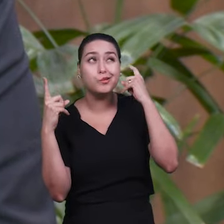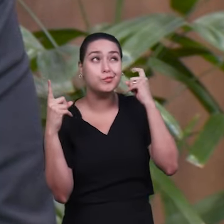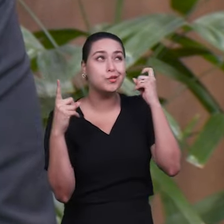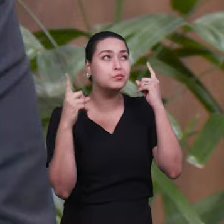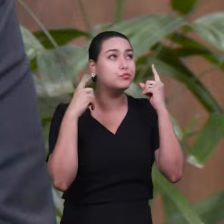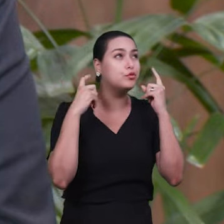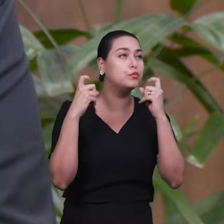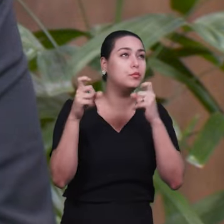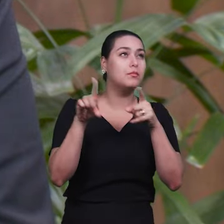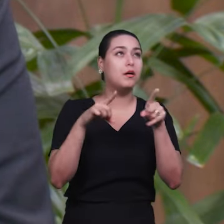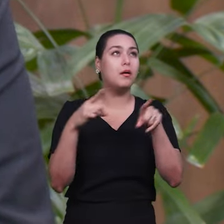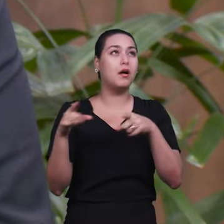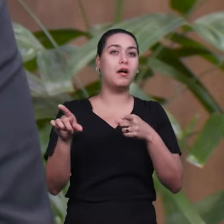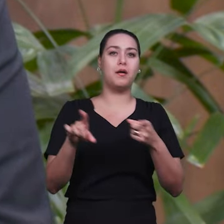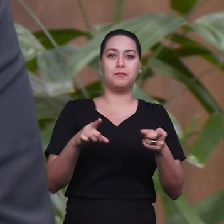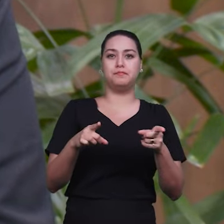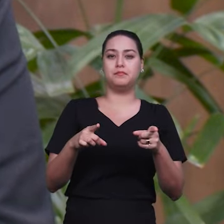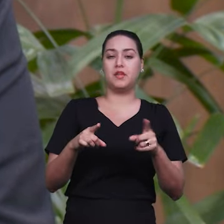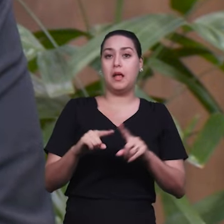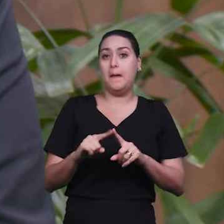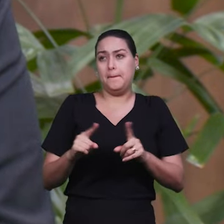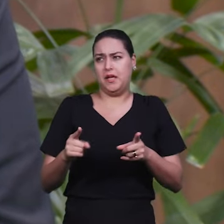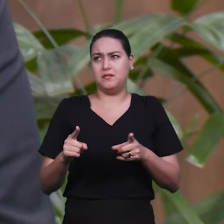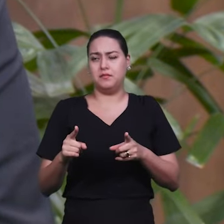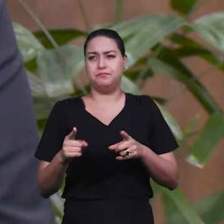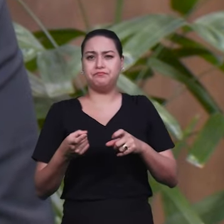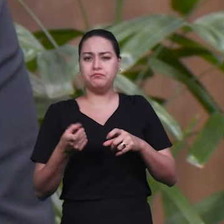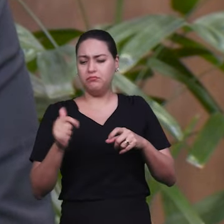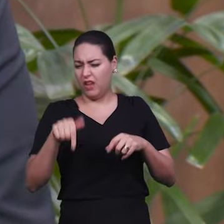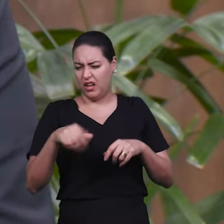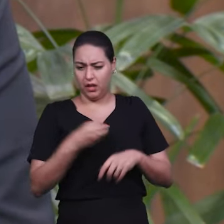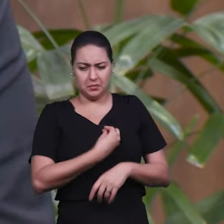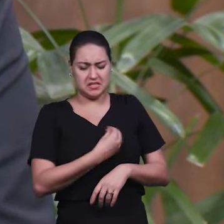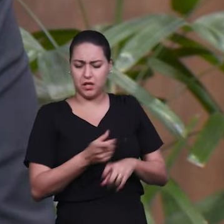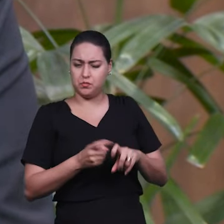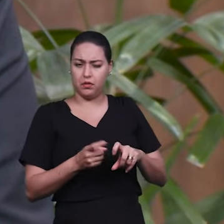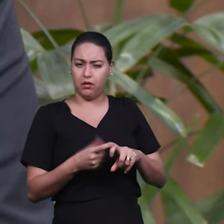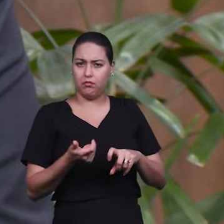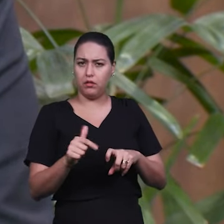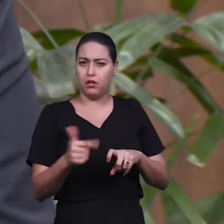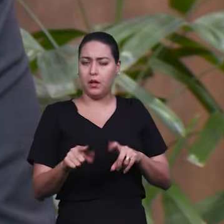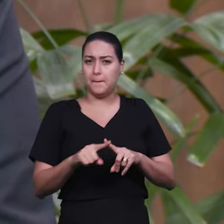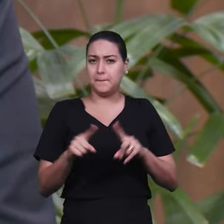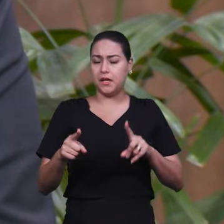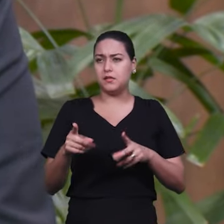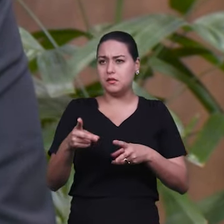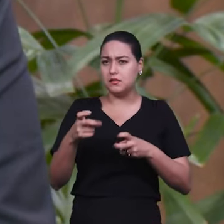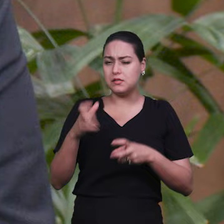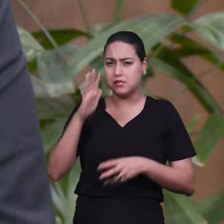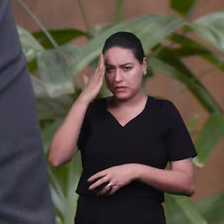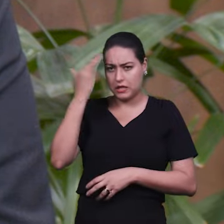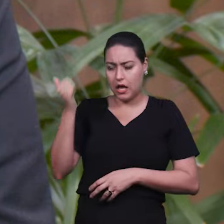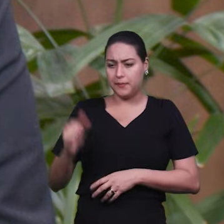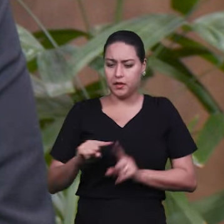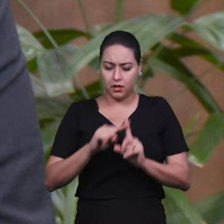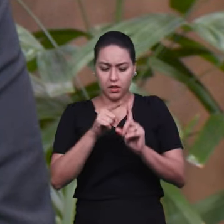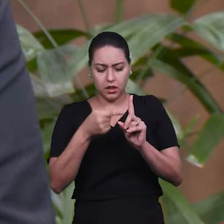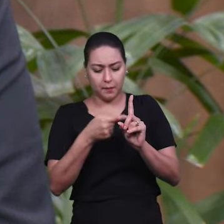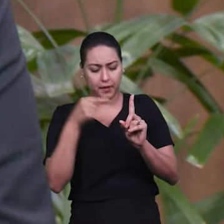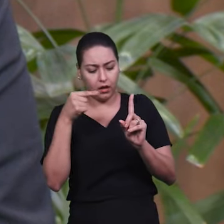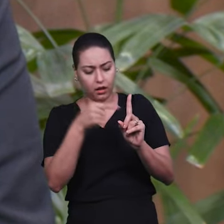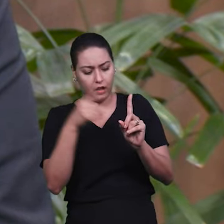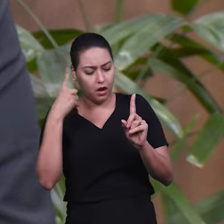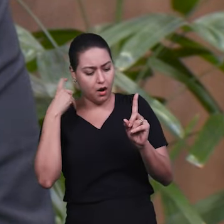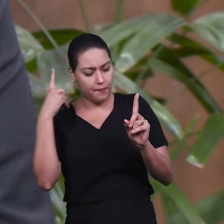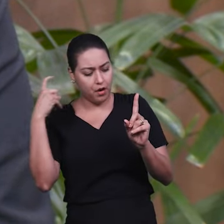está com pessoas de formação médica, mas a gente lê bastante que já no ventre, as crianças já têm a audição